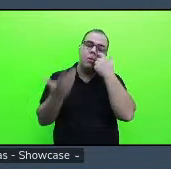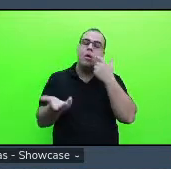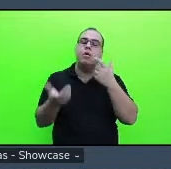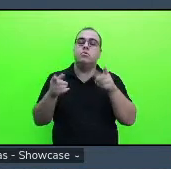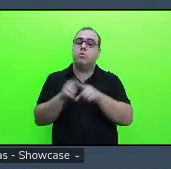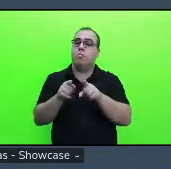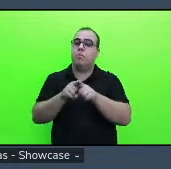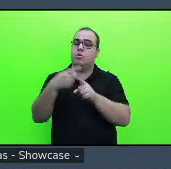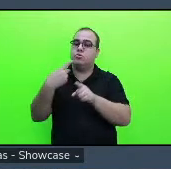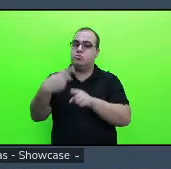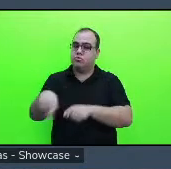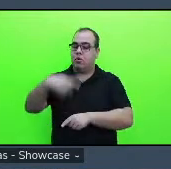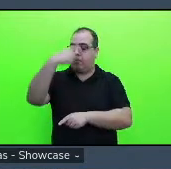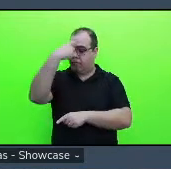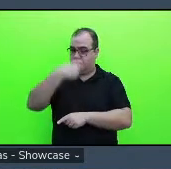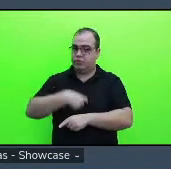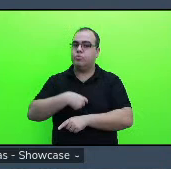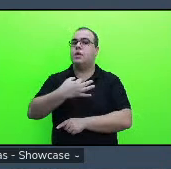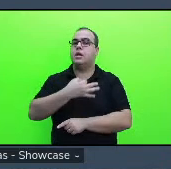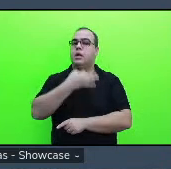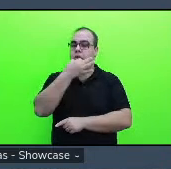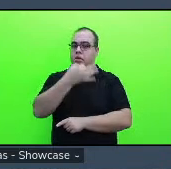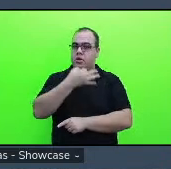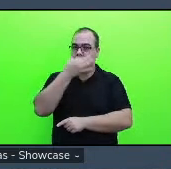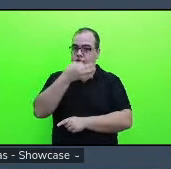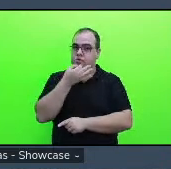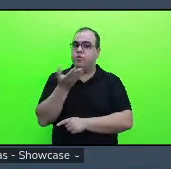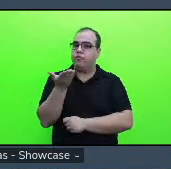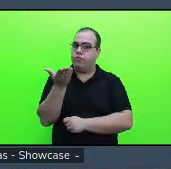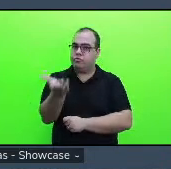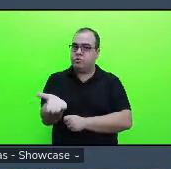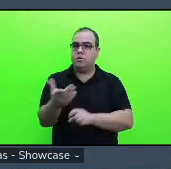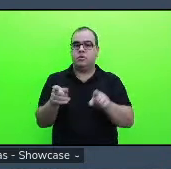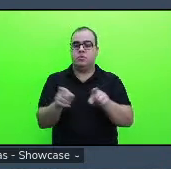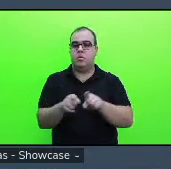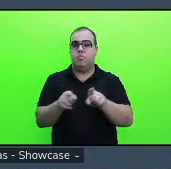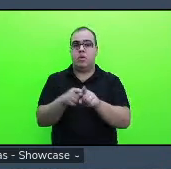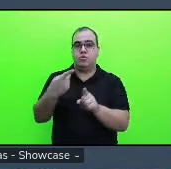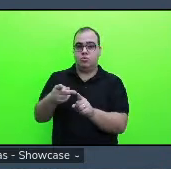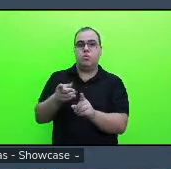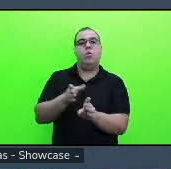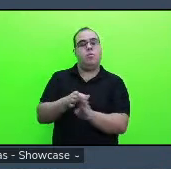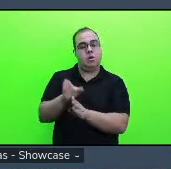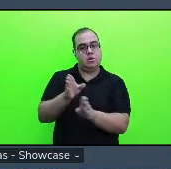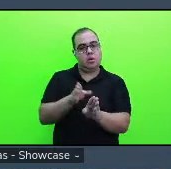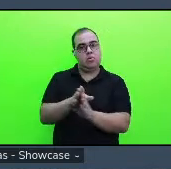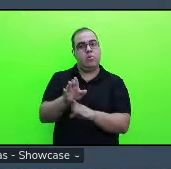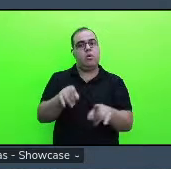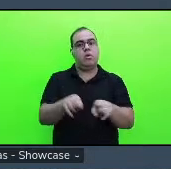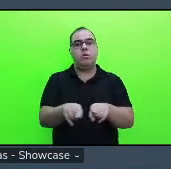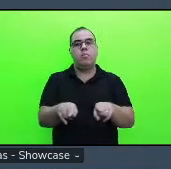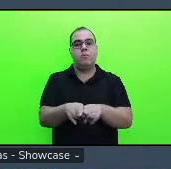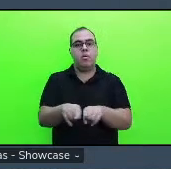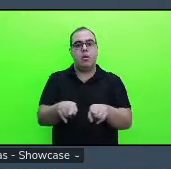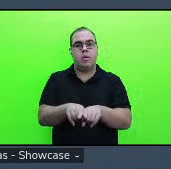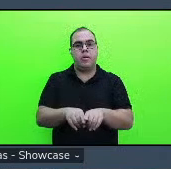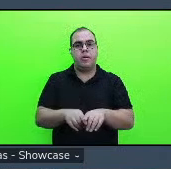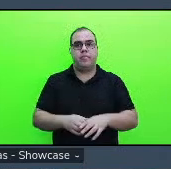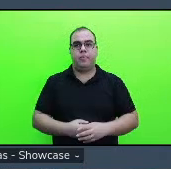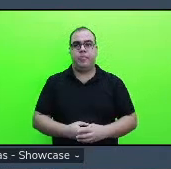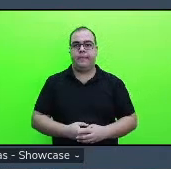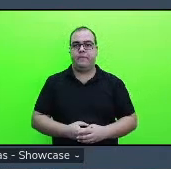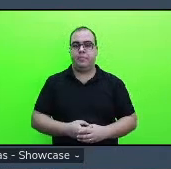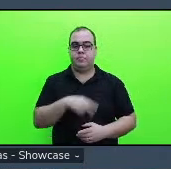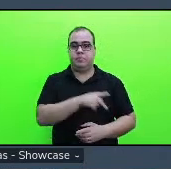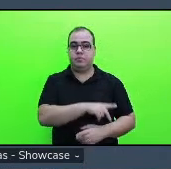que foi observada por você e pela sua orientadora também com a orientação da professora Gisele